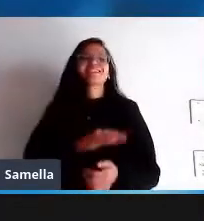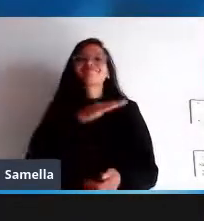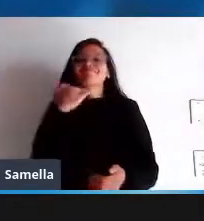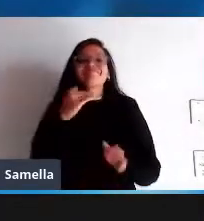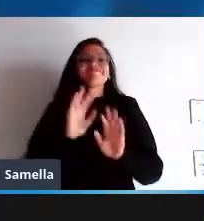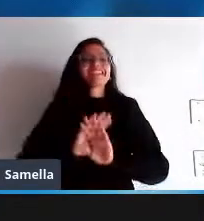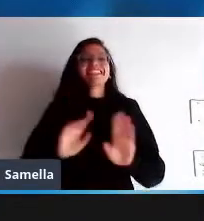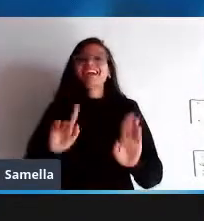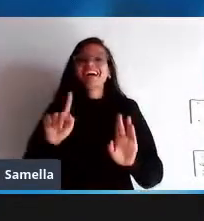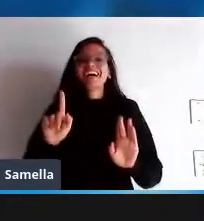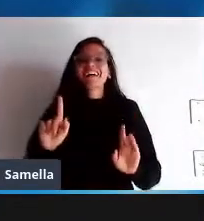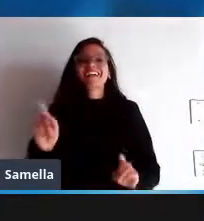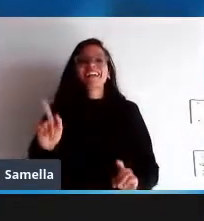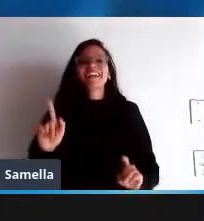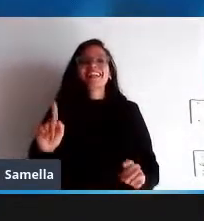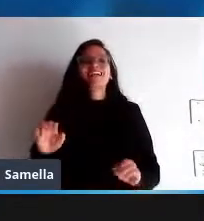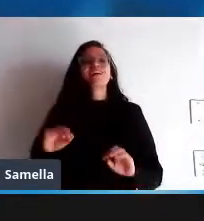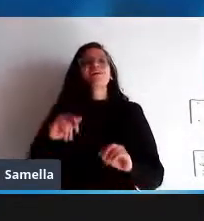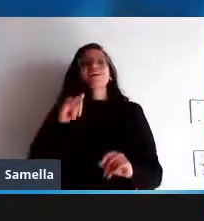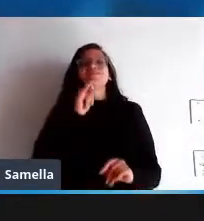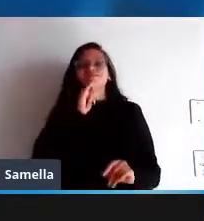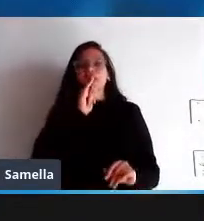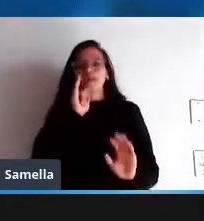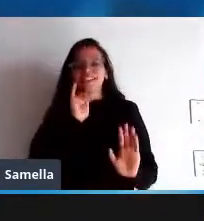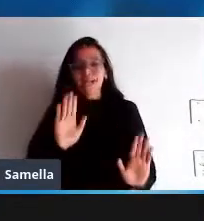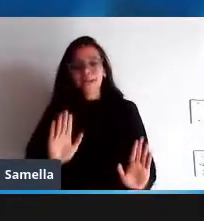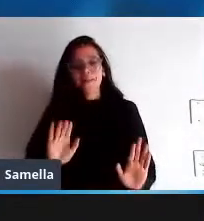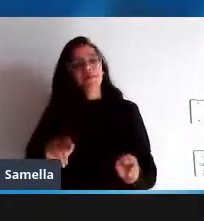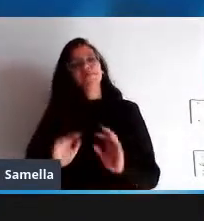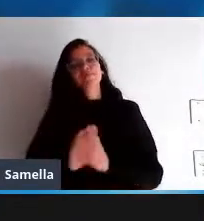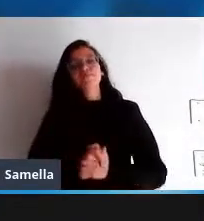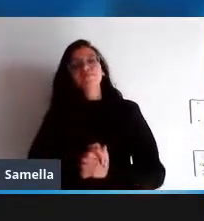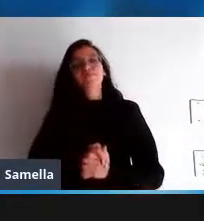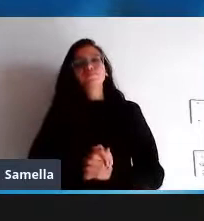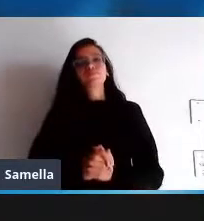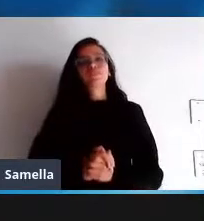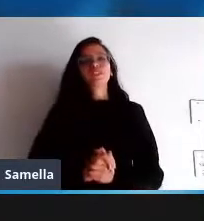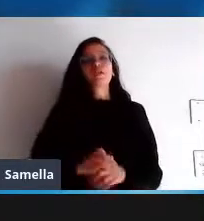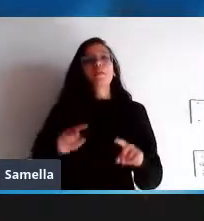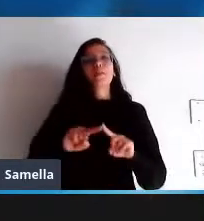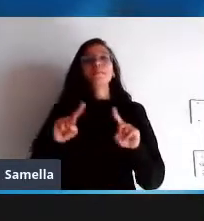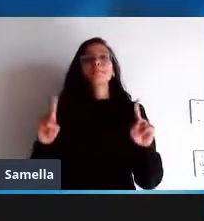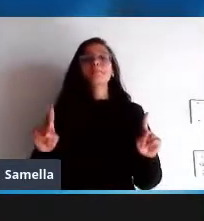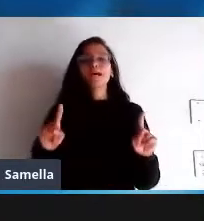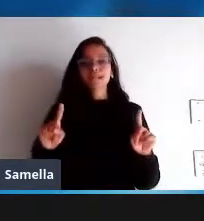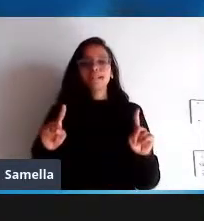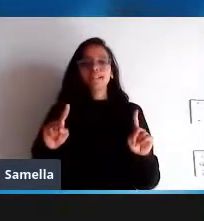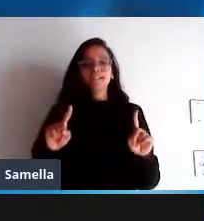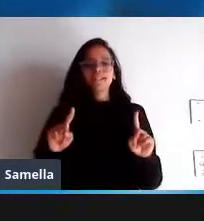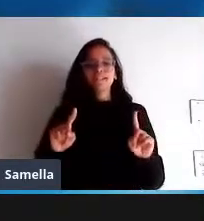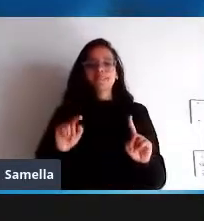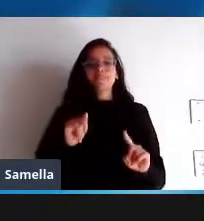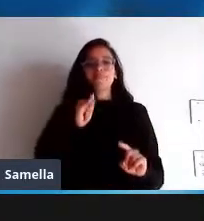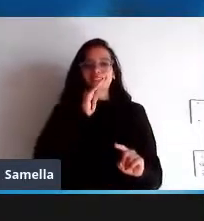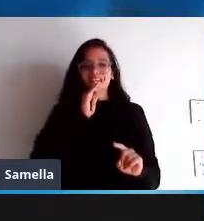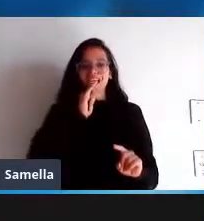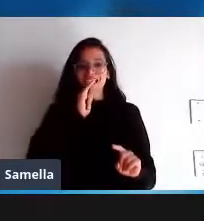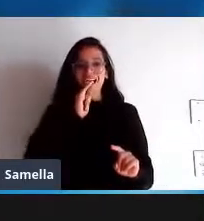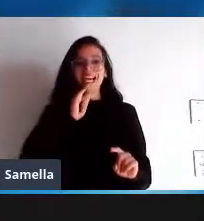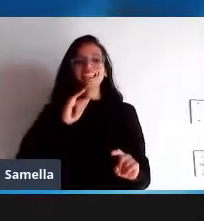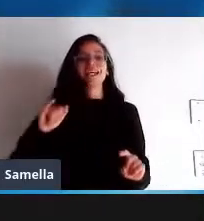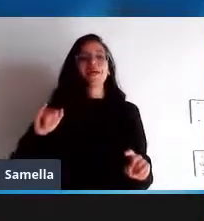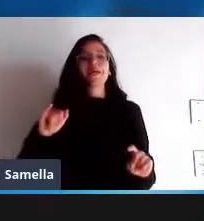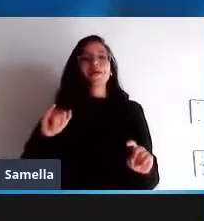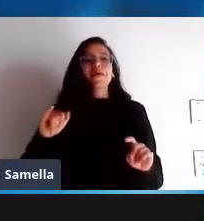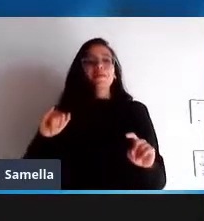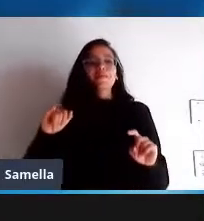se estabeleceu um senso de comunidade ali tá mas o fato é que de todas essas coisas que a gente